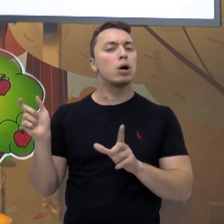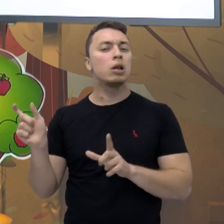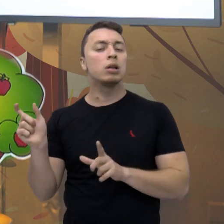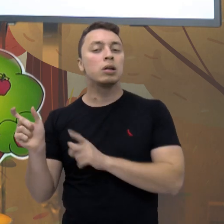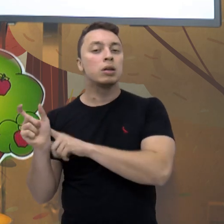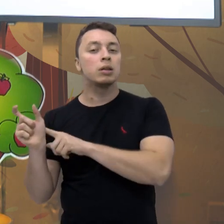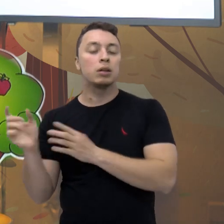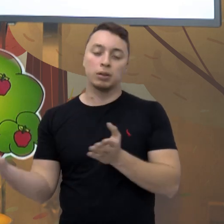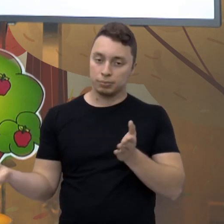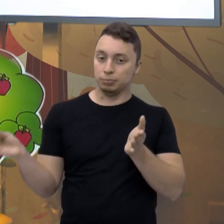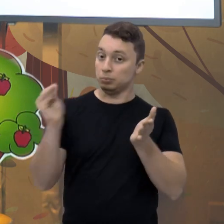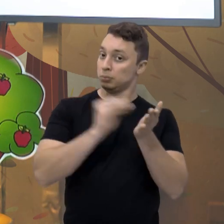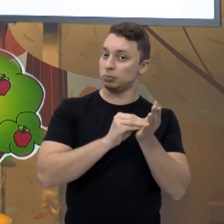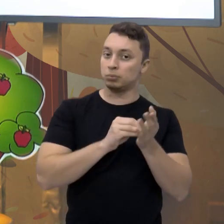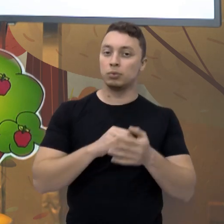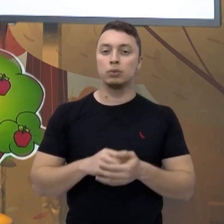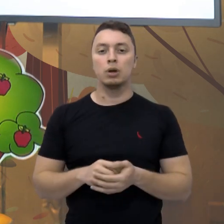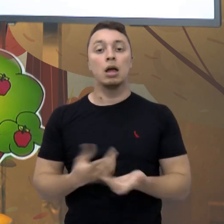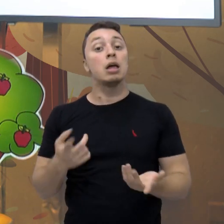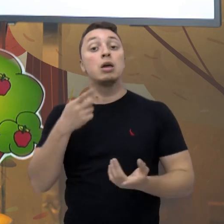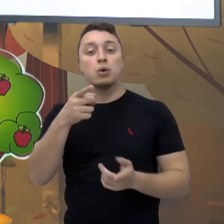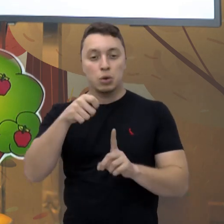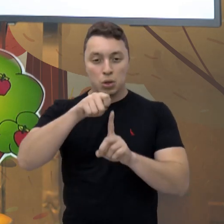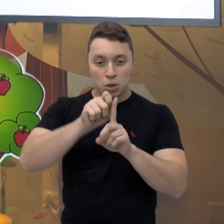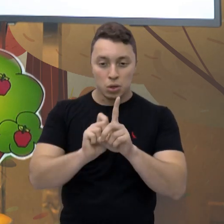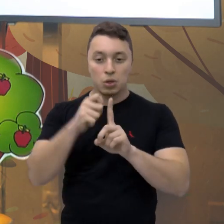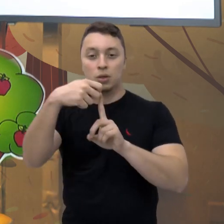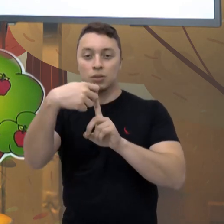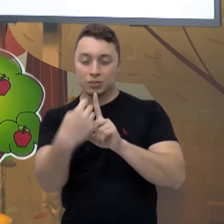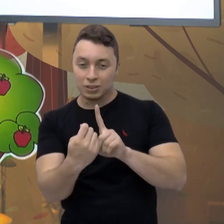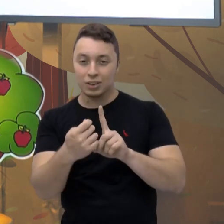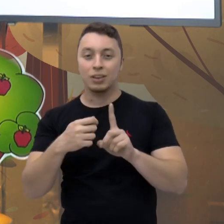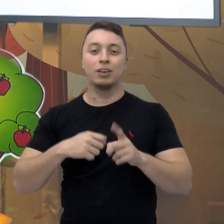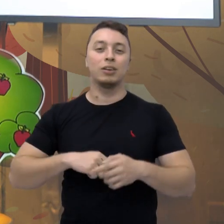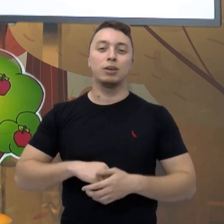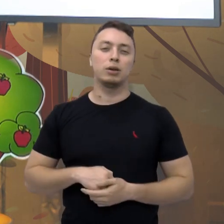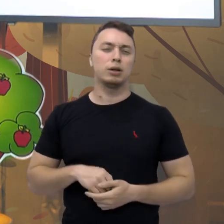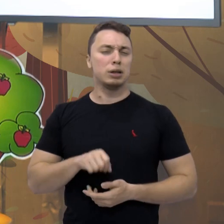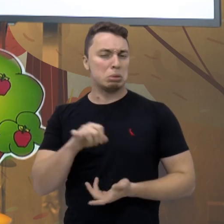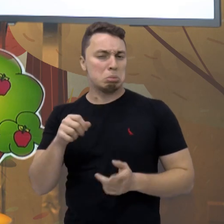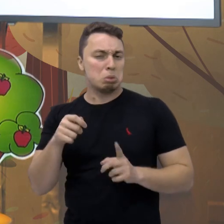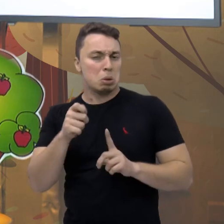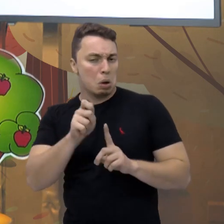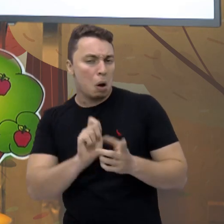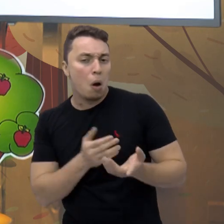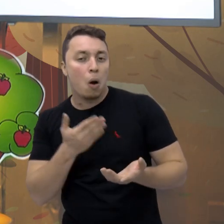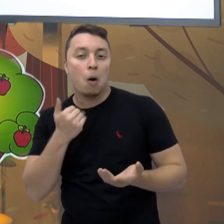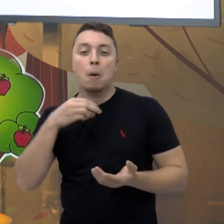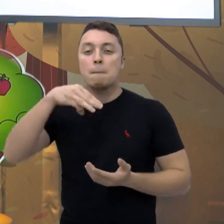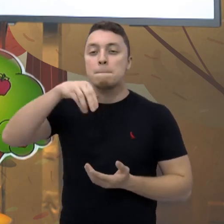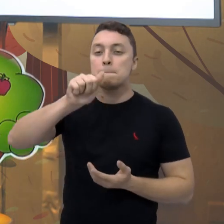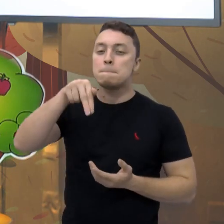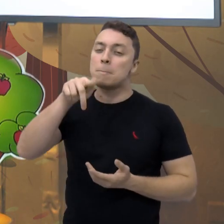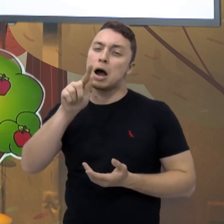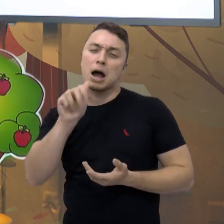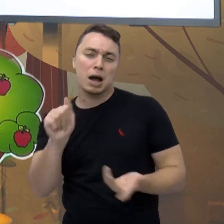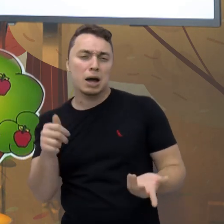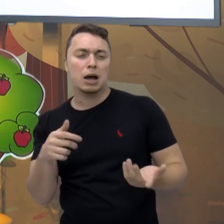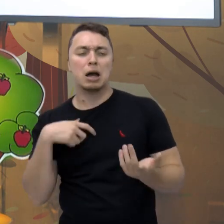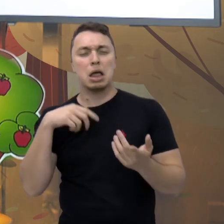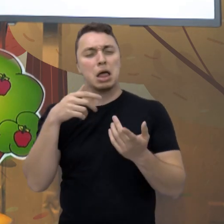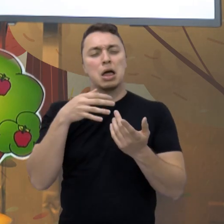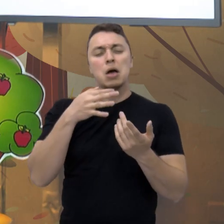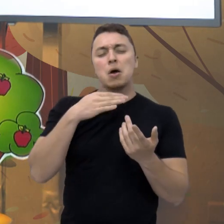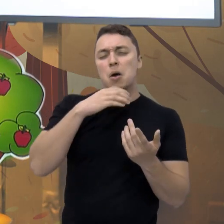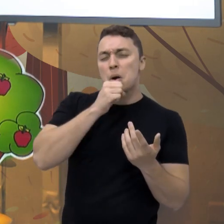colocar aí. Se você gosta mais de banana, coloca aí, banana. Se você gosta de manga, laranja, não sei qual a sua fruta